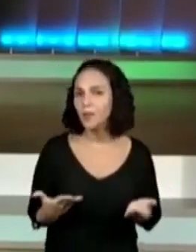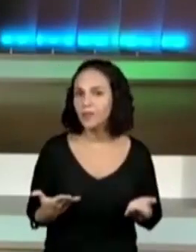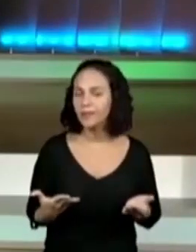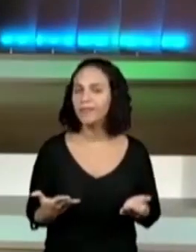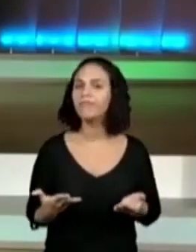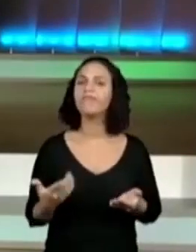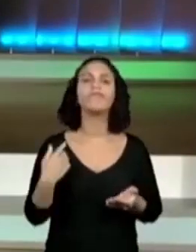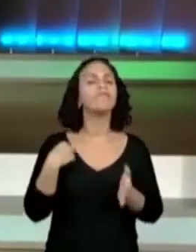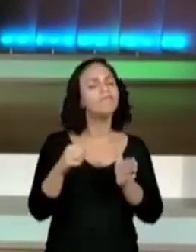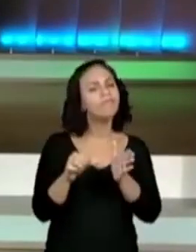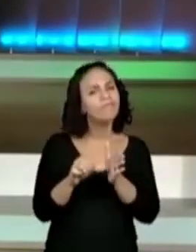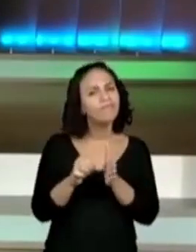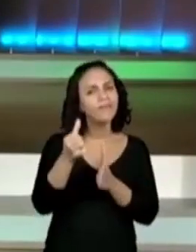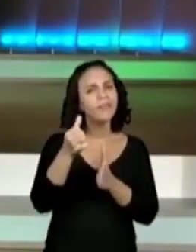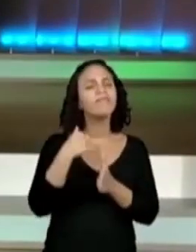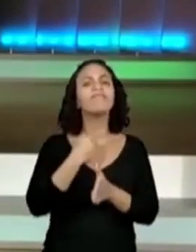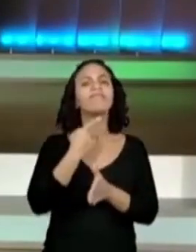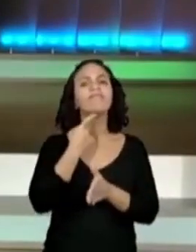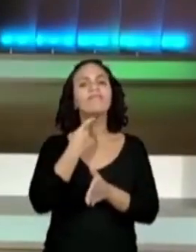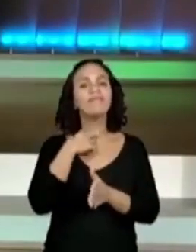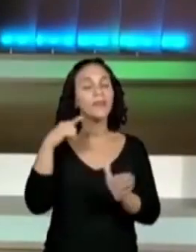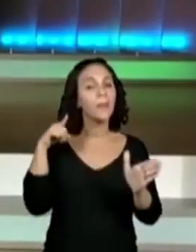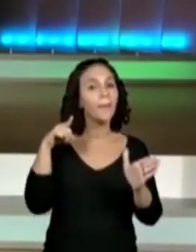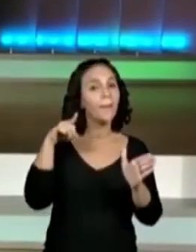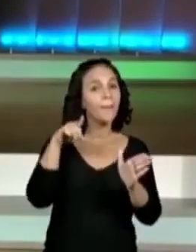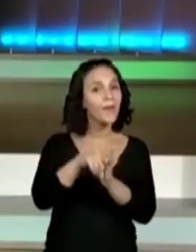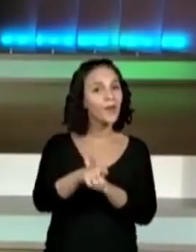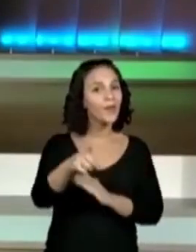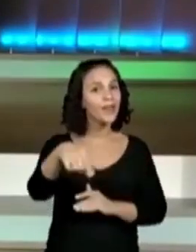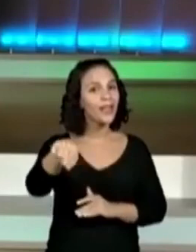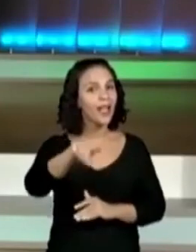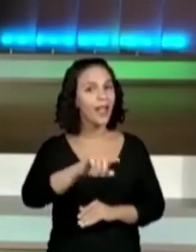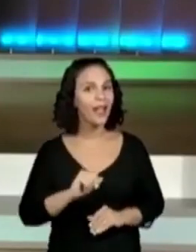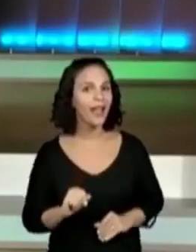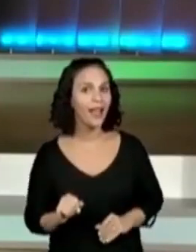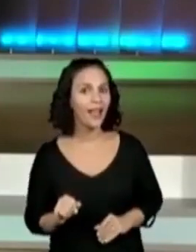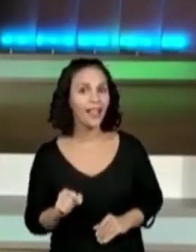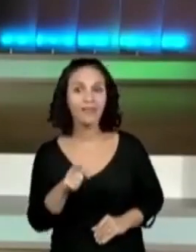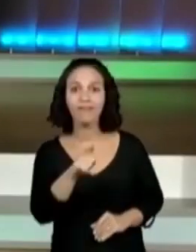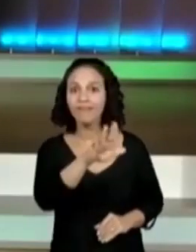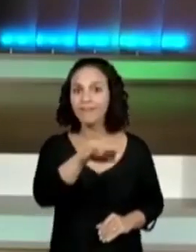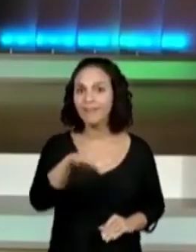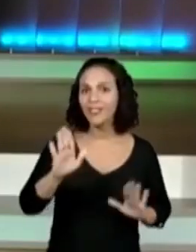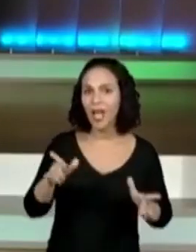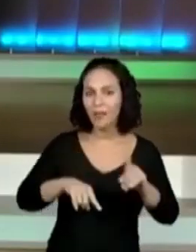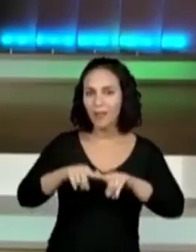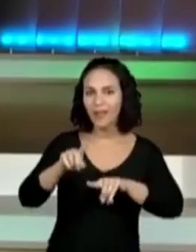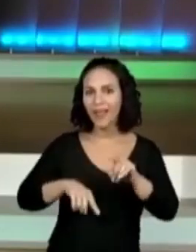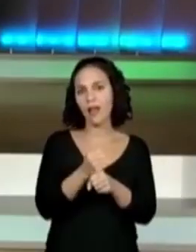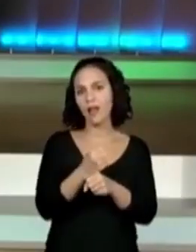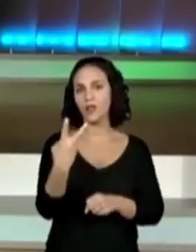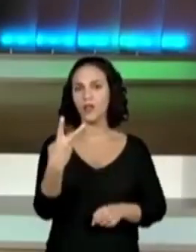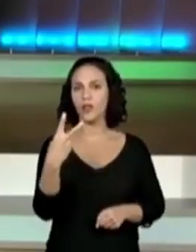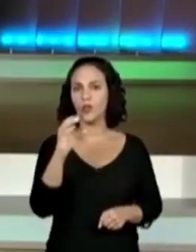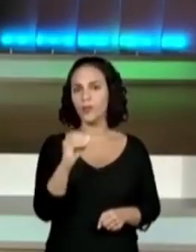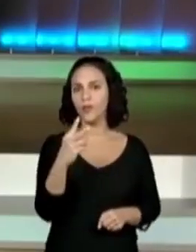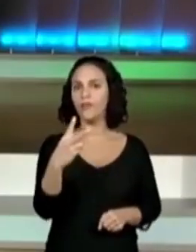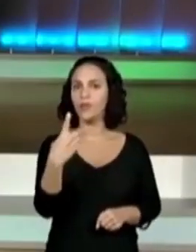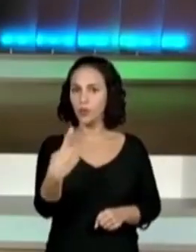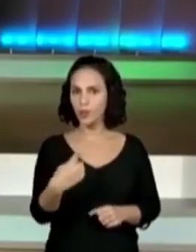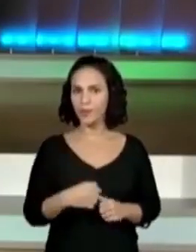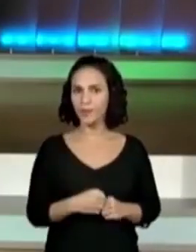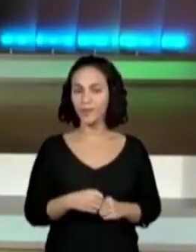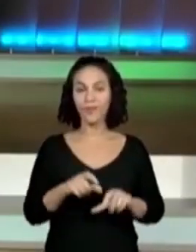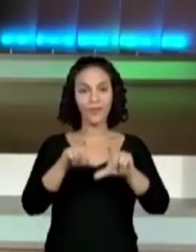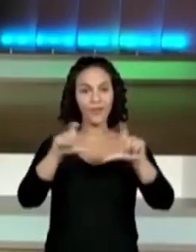primeiramente, eu quero perguntar para vocês o seguinte. Essa galerinha animada já está com o material arrumado? E o título